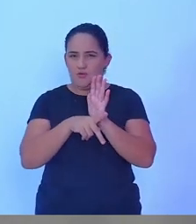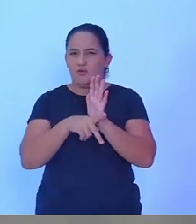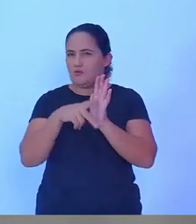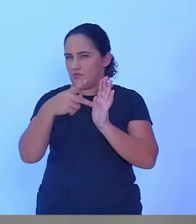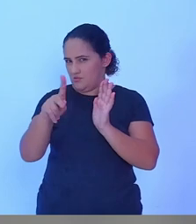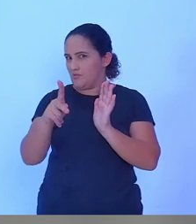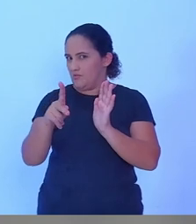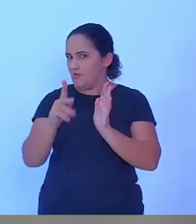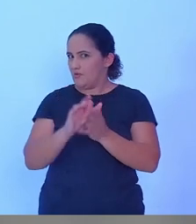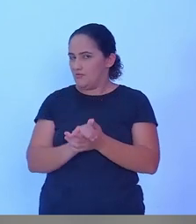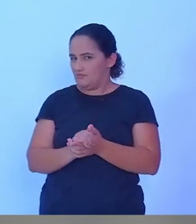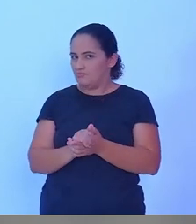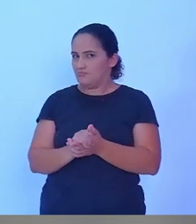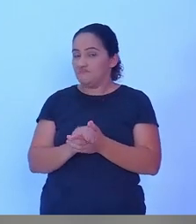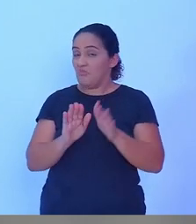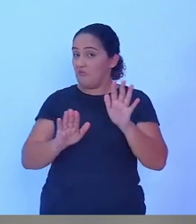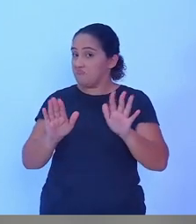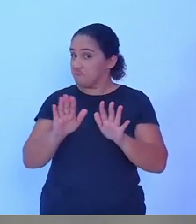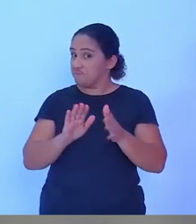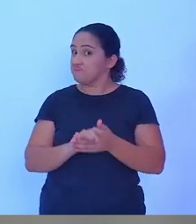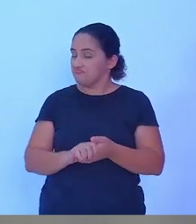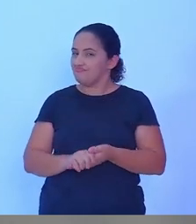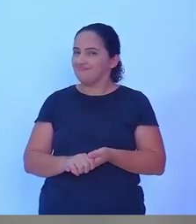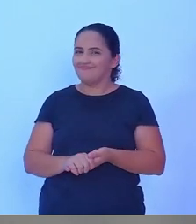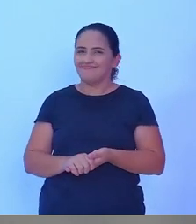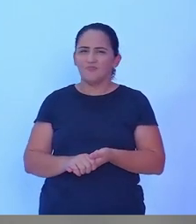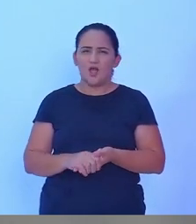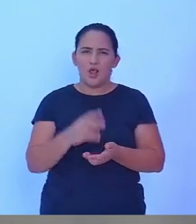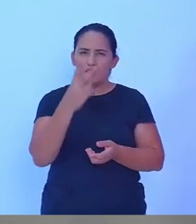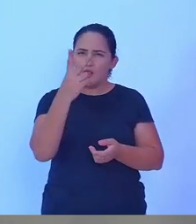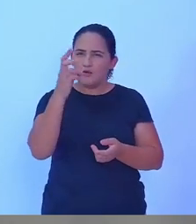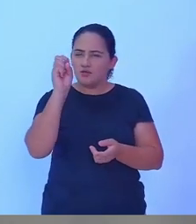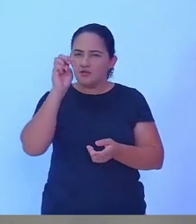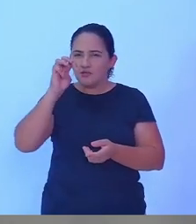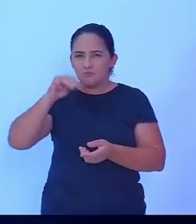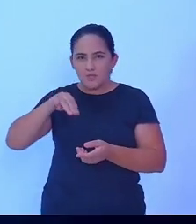dois minutos para responder a essa questão.